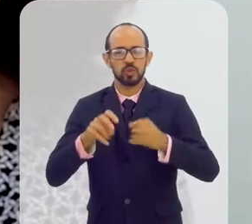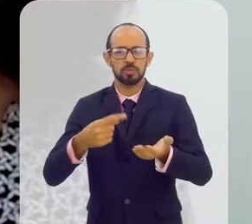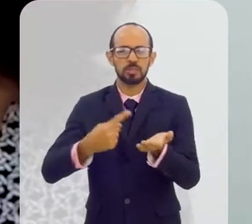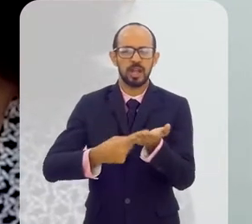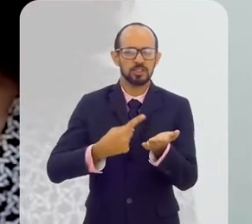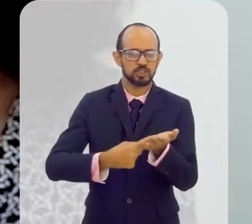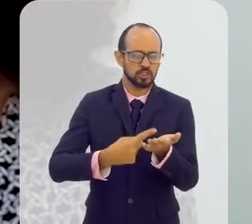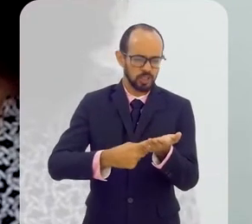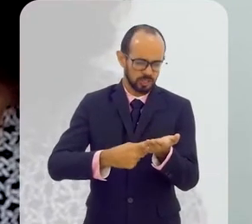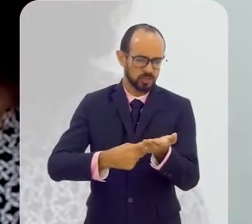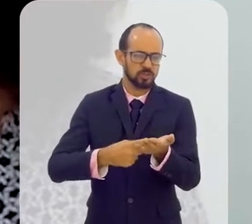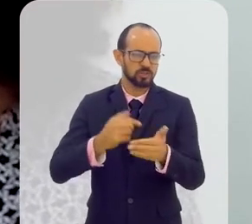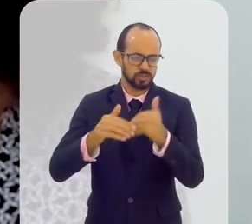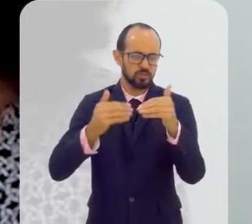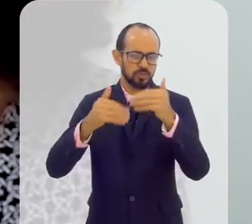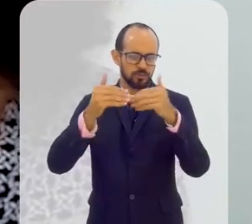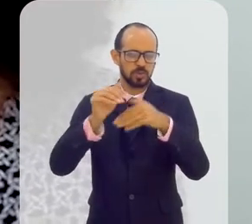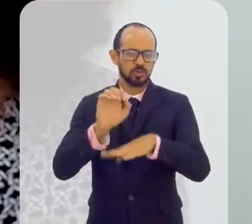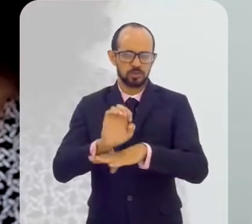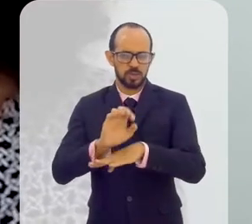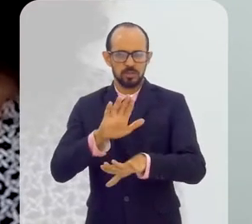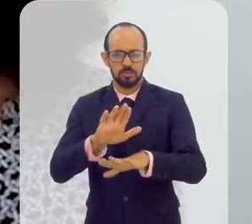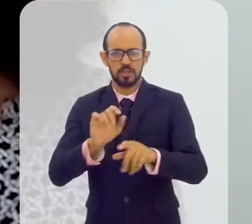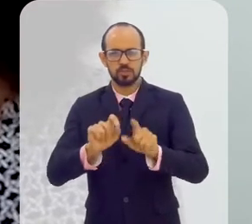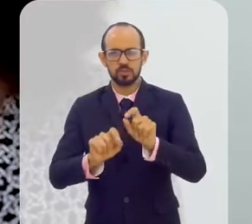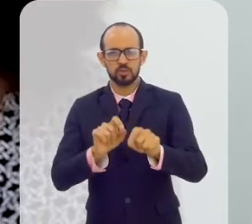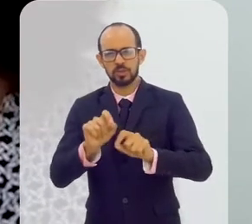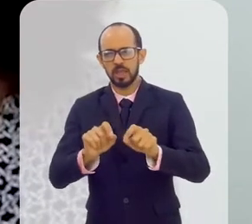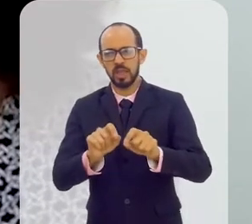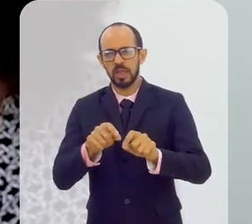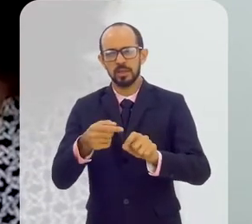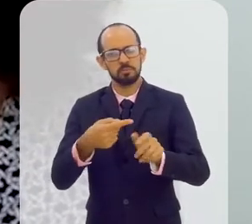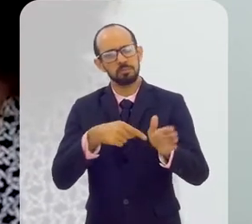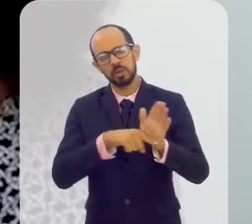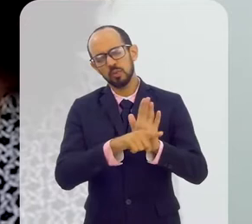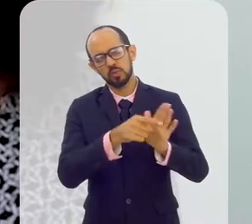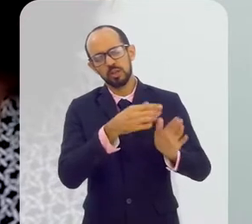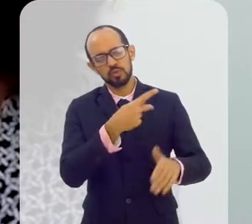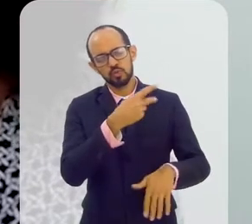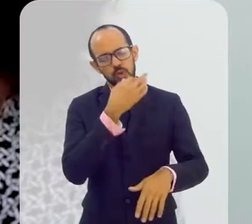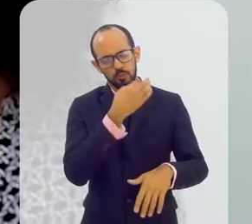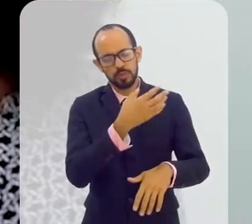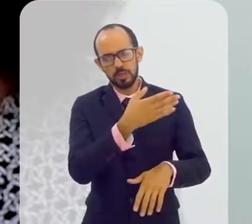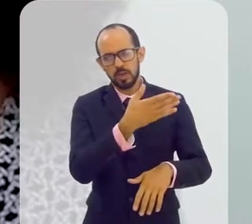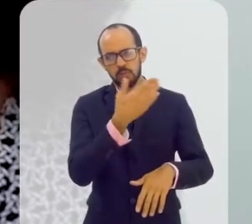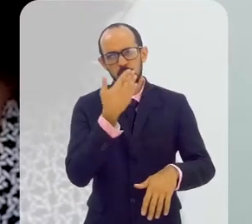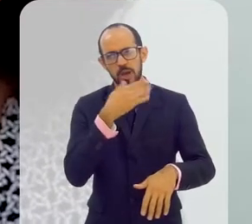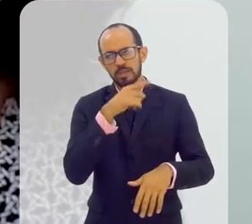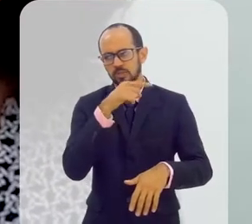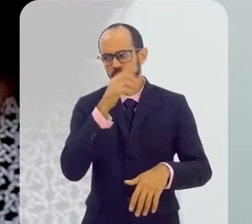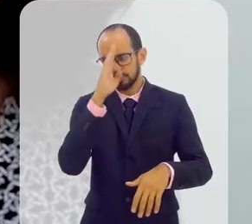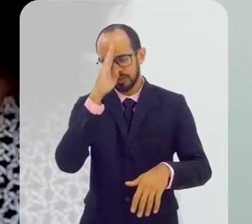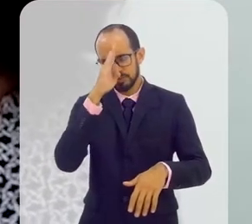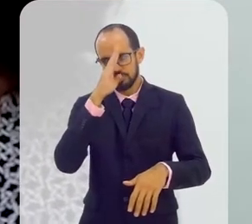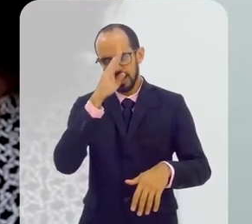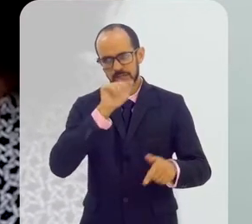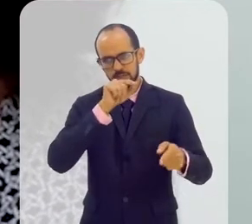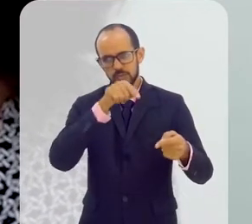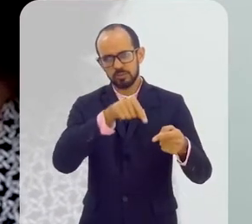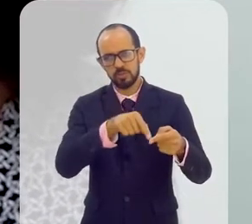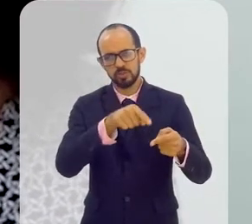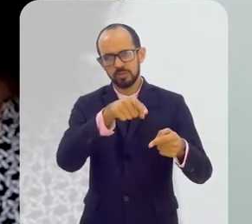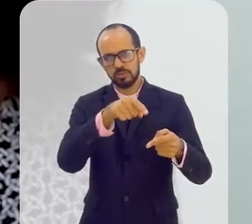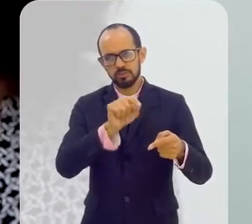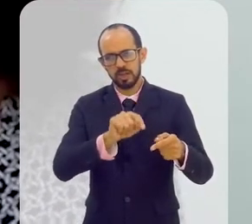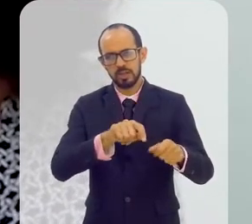desenvolvimento do Estado. Mas resumindo em pontos, quais, na sua opinião, são os pontos principais para